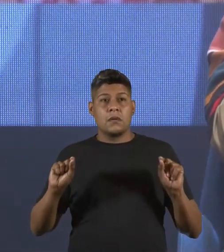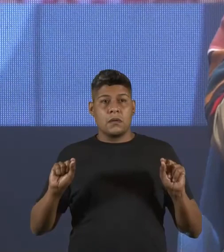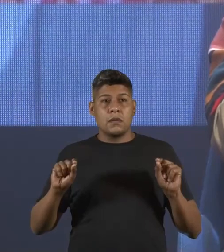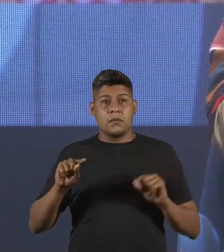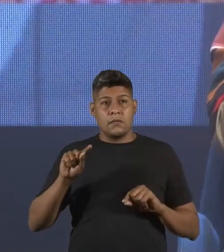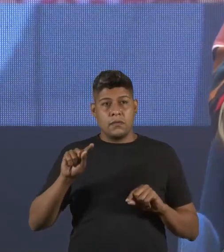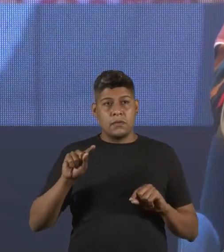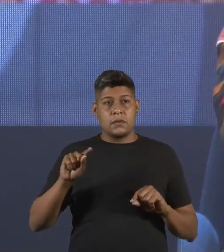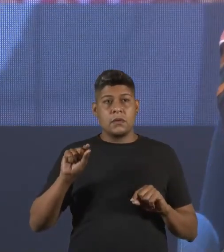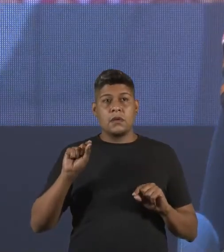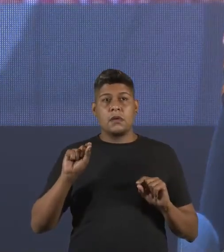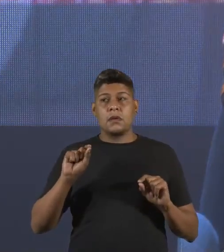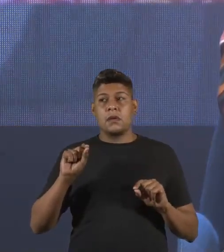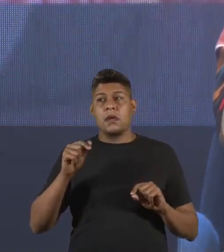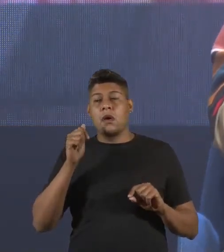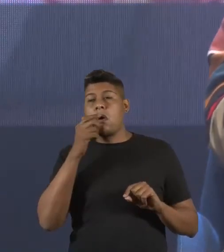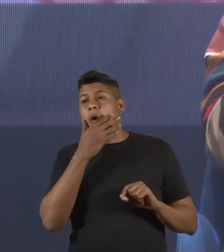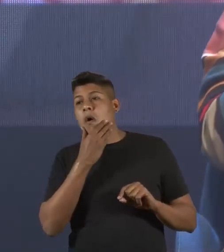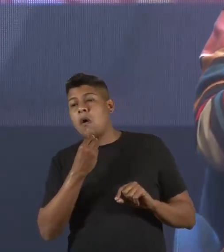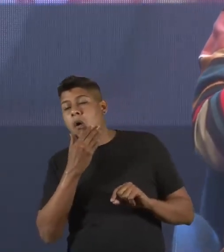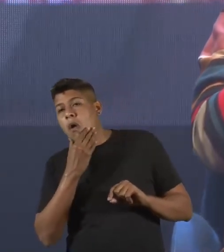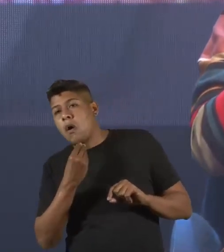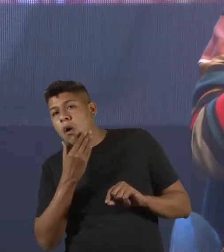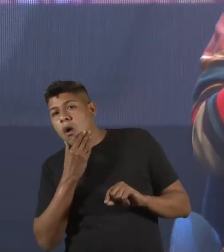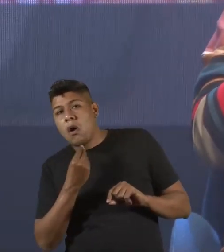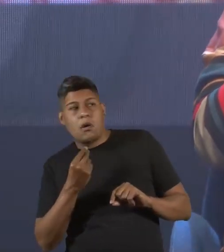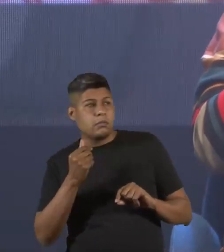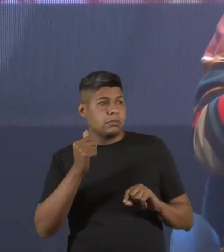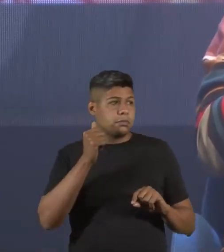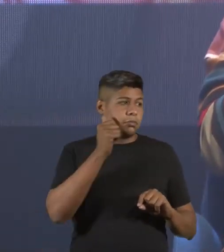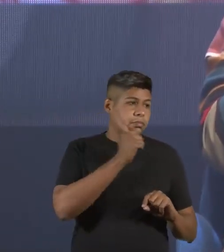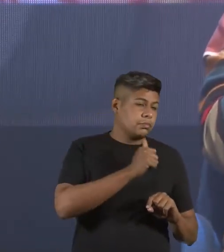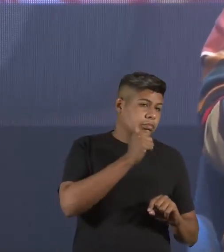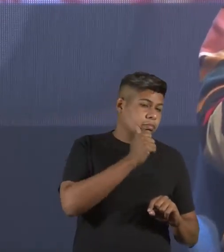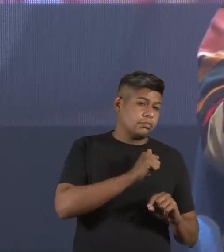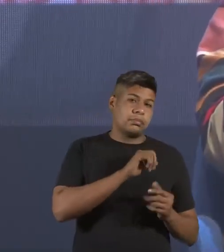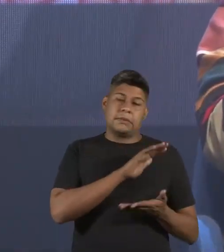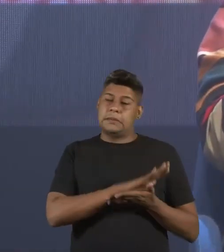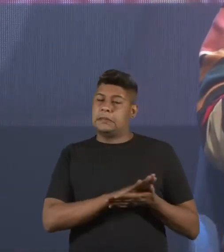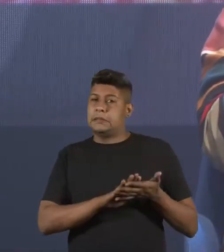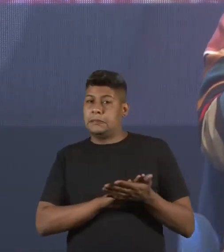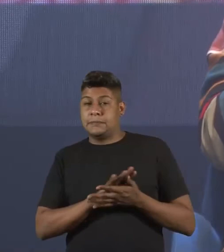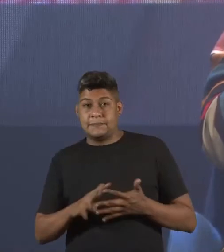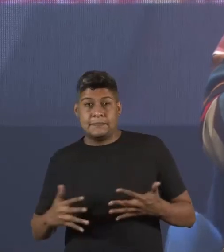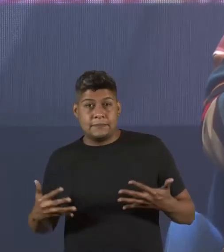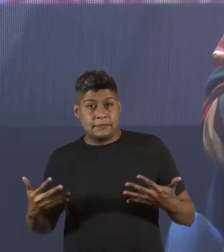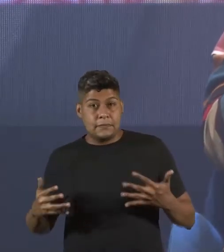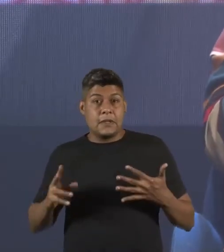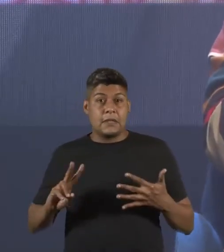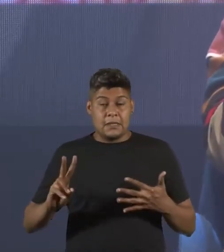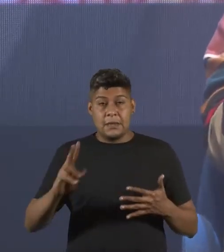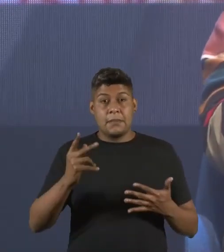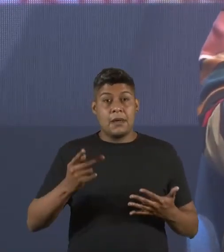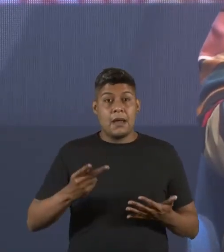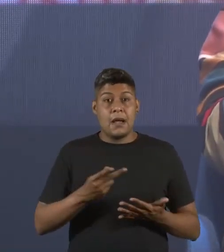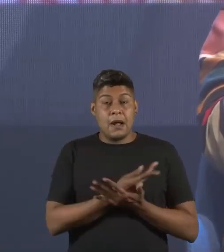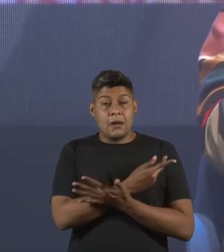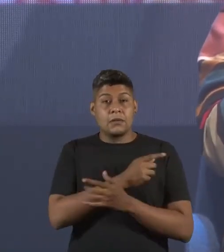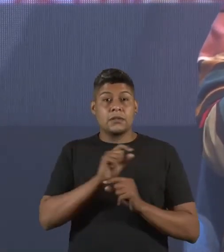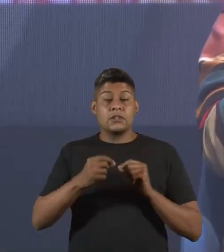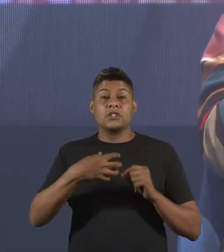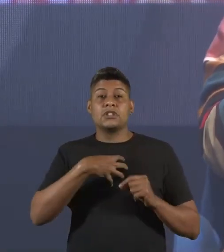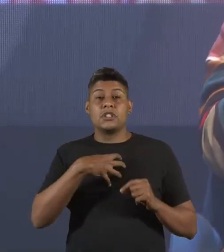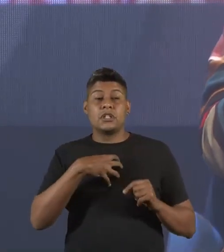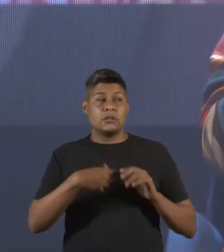você não é nem menino e nem o que se espera de uma menina. Então, sempre sofri muito com esse